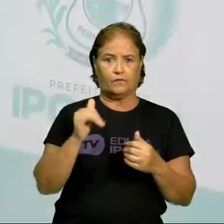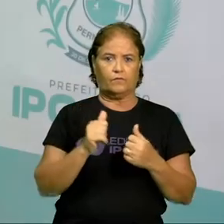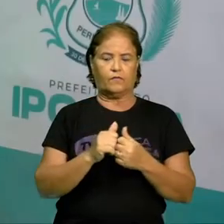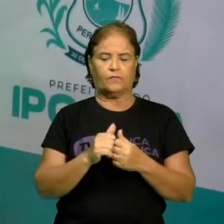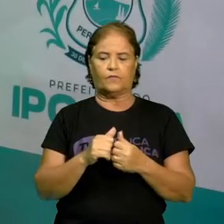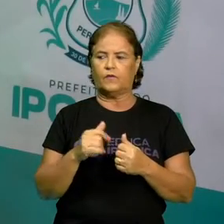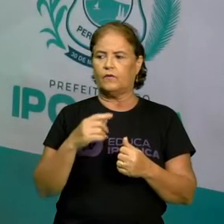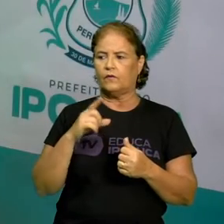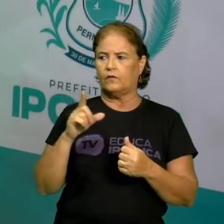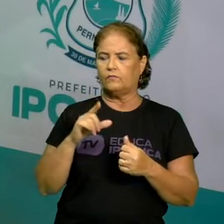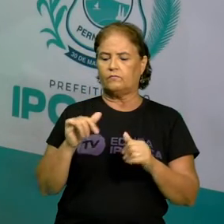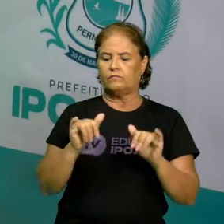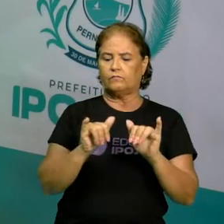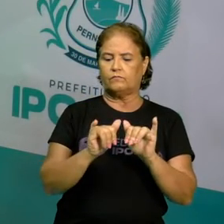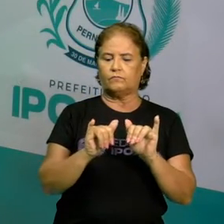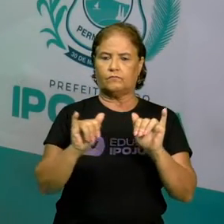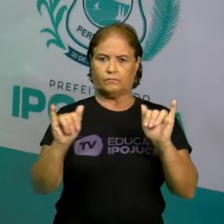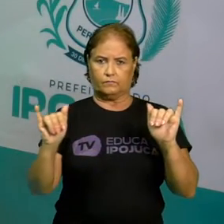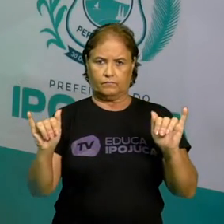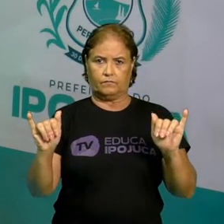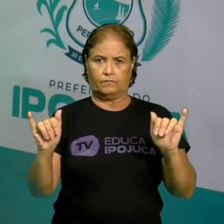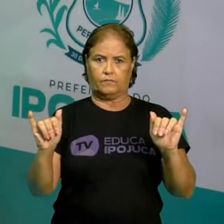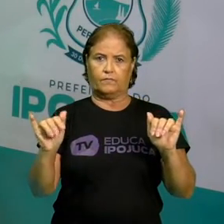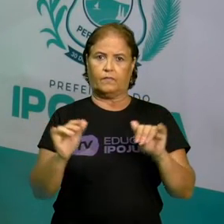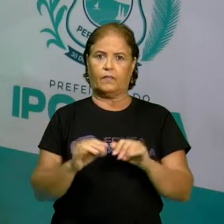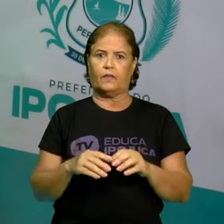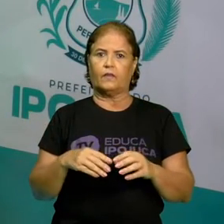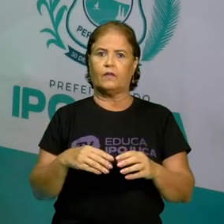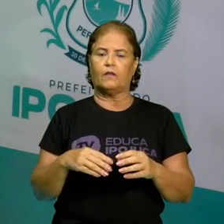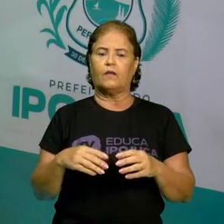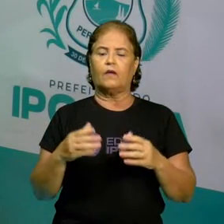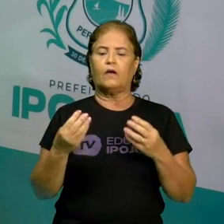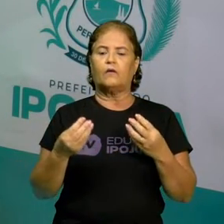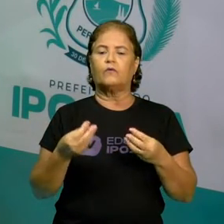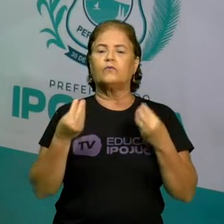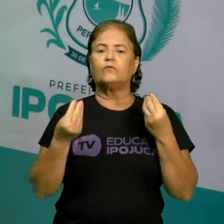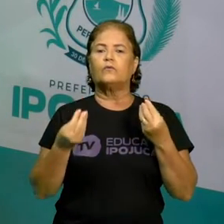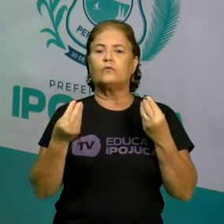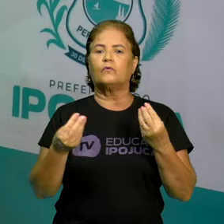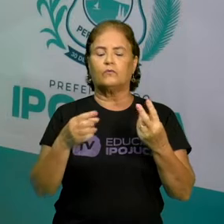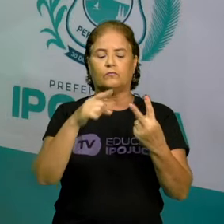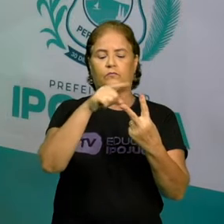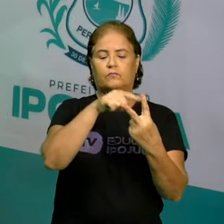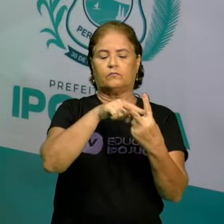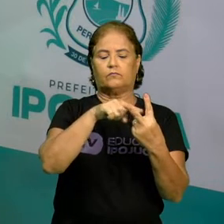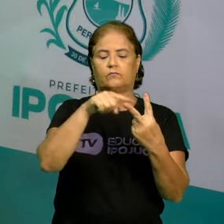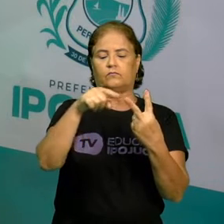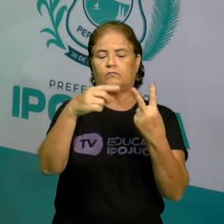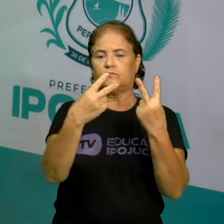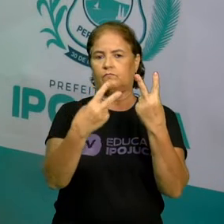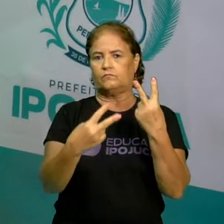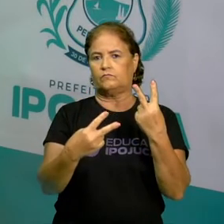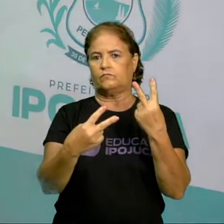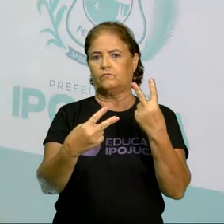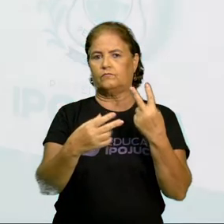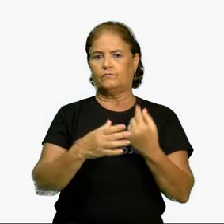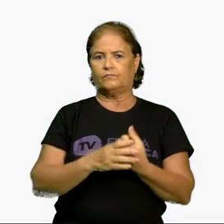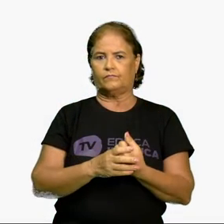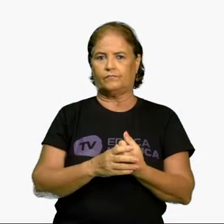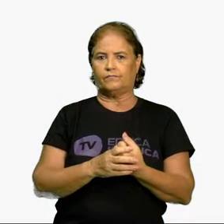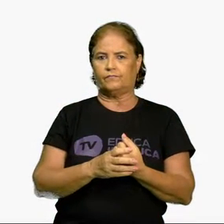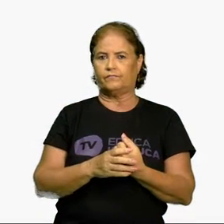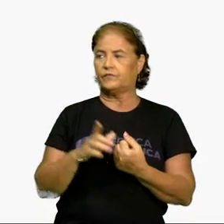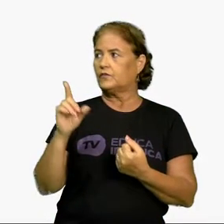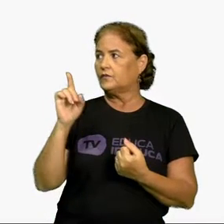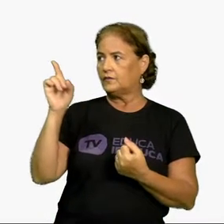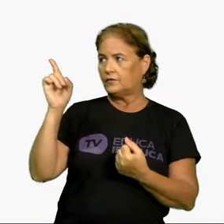uma reta numérica, você já aprendeu sobre a reta numérica. Como localizar a raiz quadrada de 2? Olha aqui a